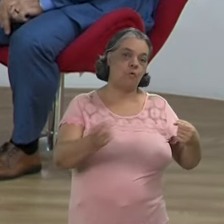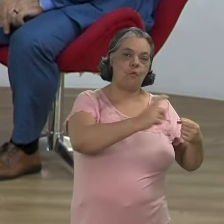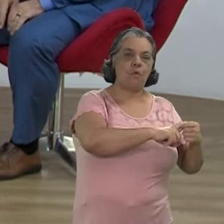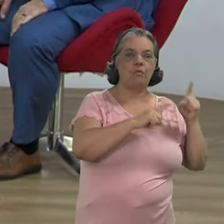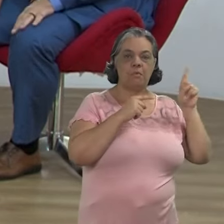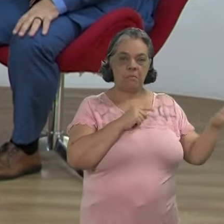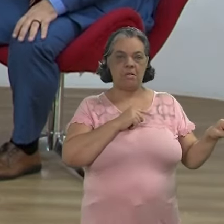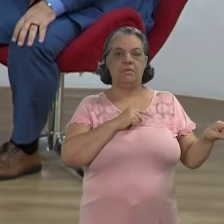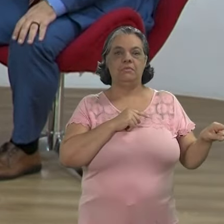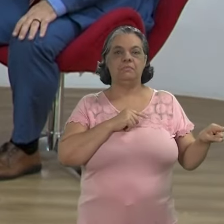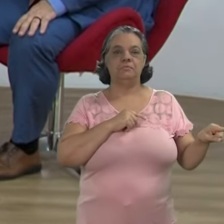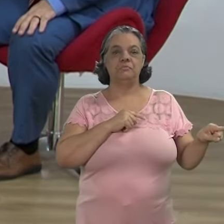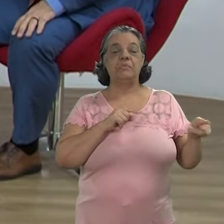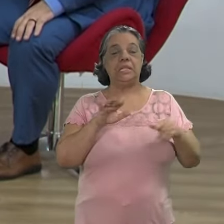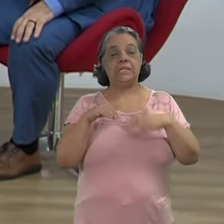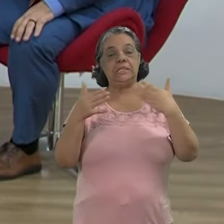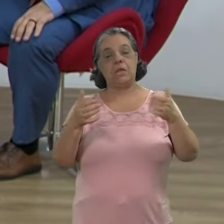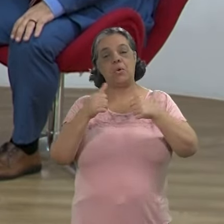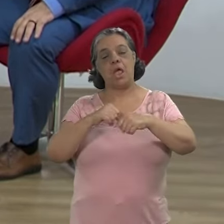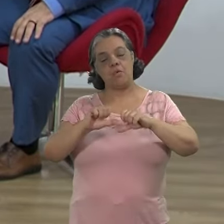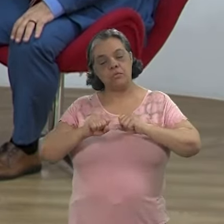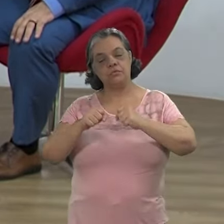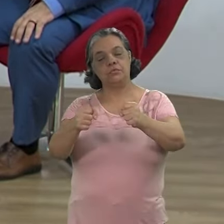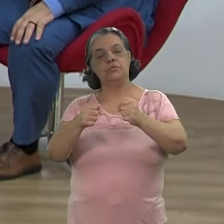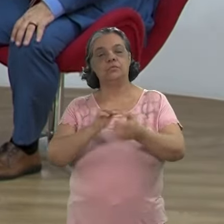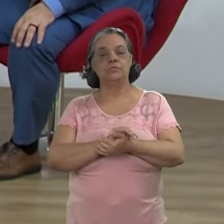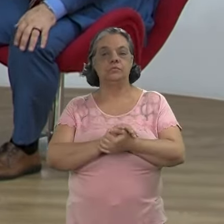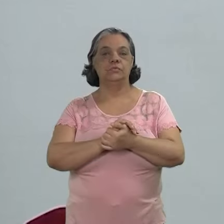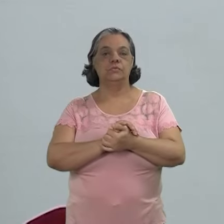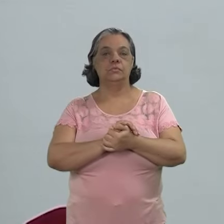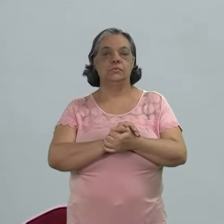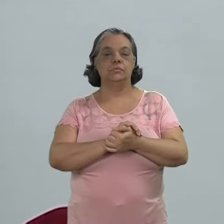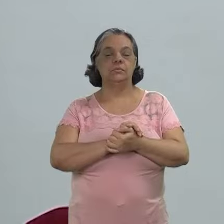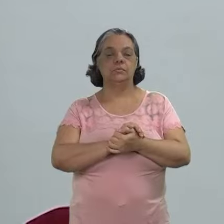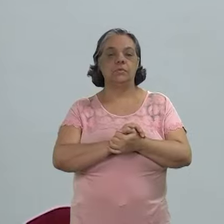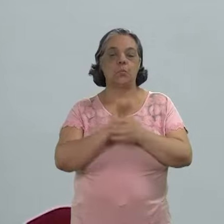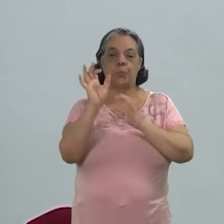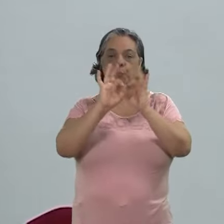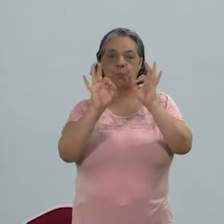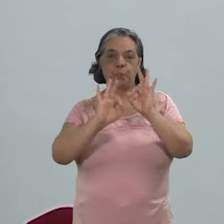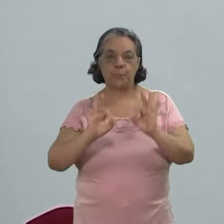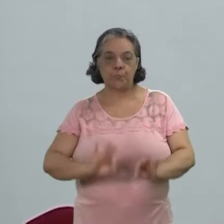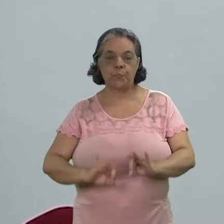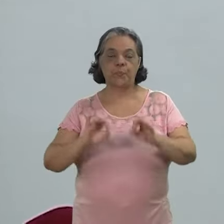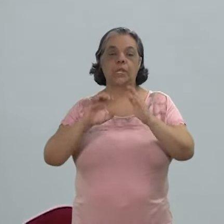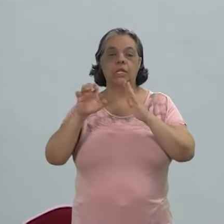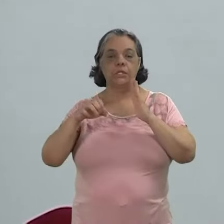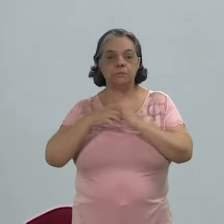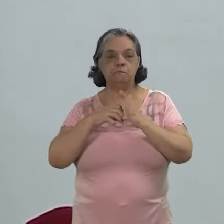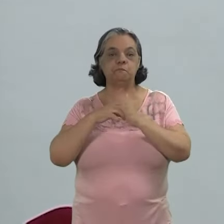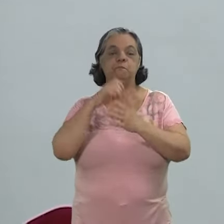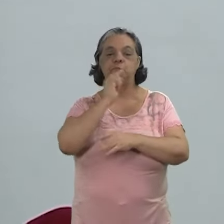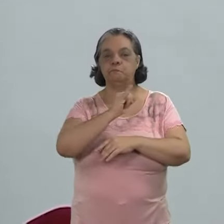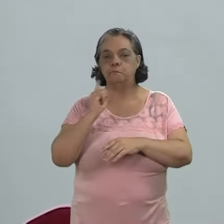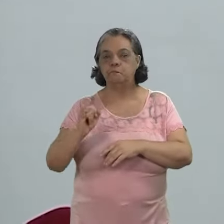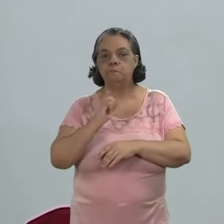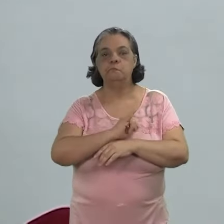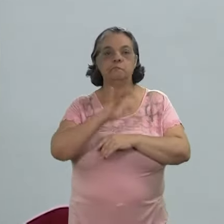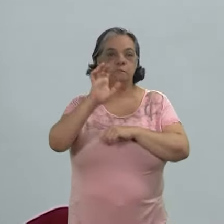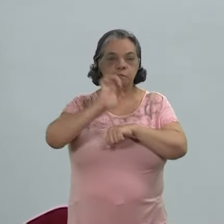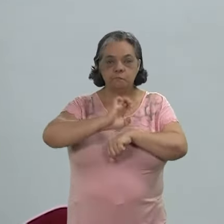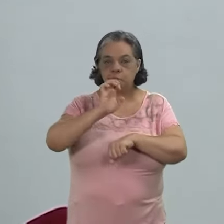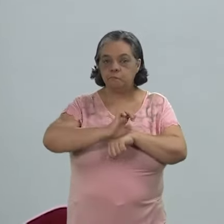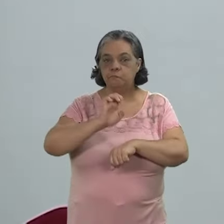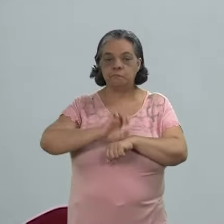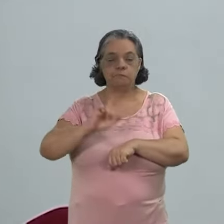pode voltar para ele então é um esforço de organizações empresas instituições